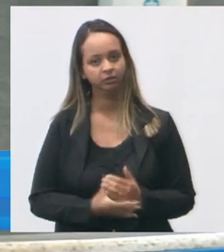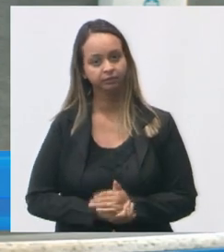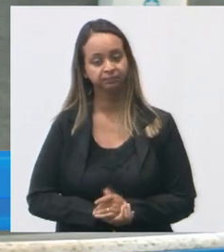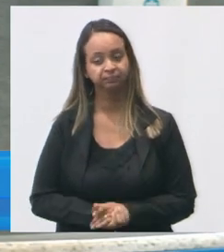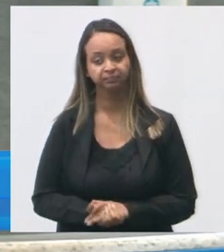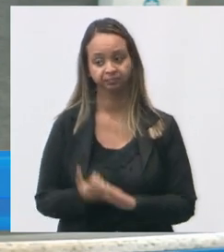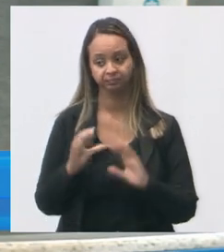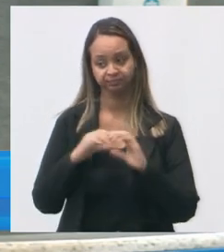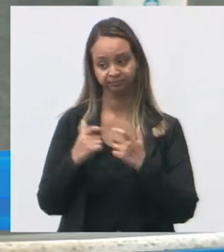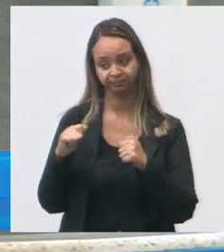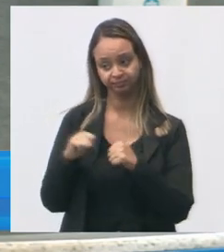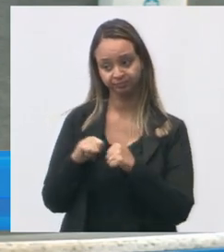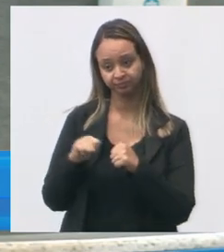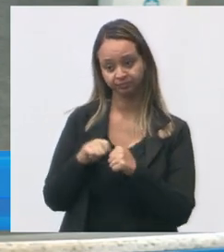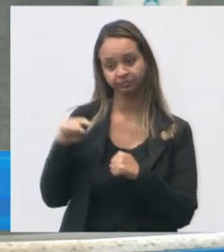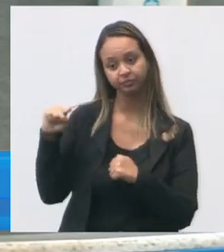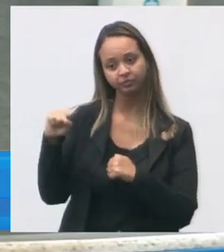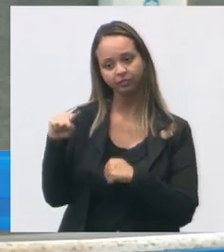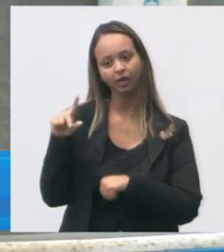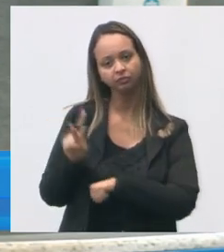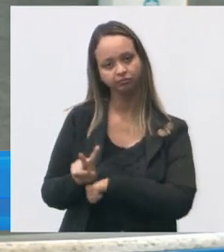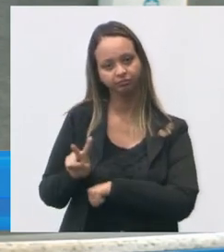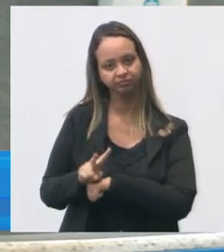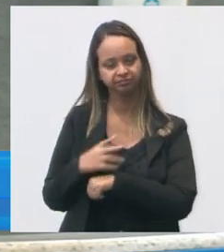fez as visitas de fiscalização